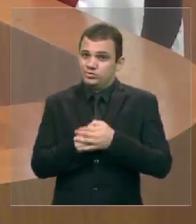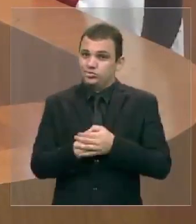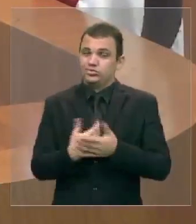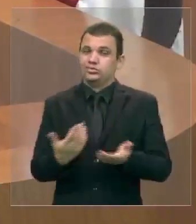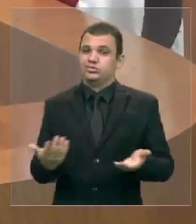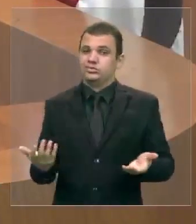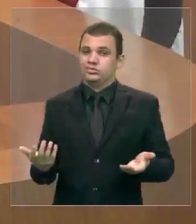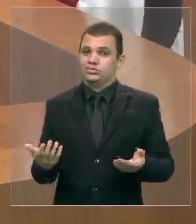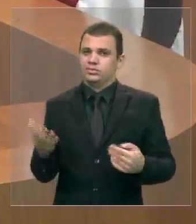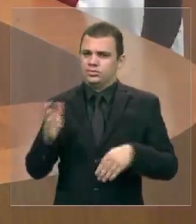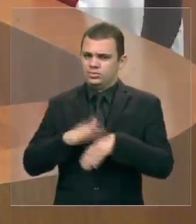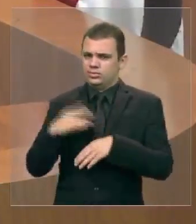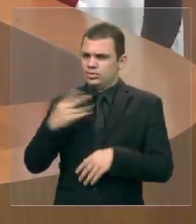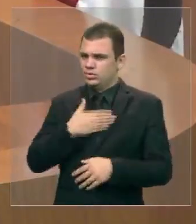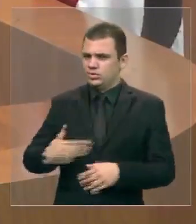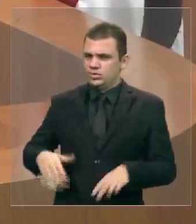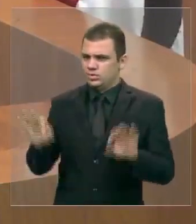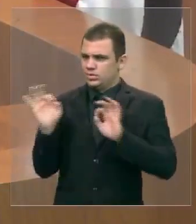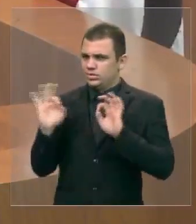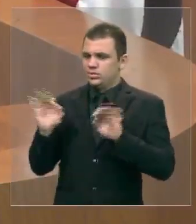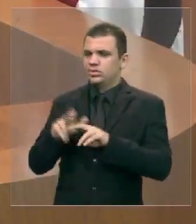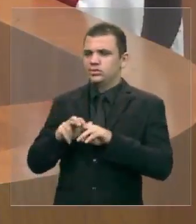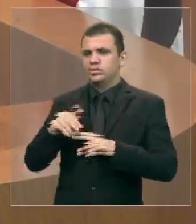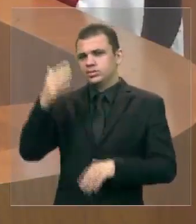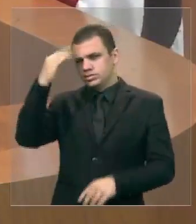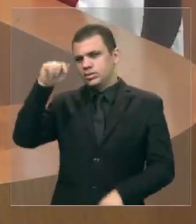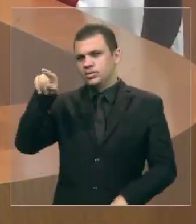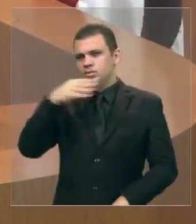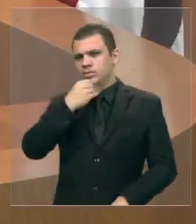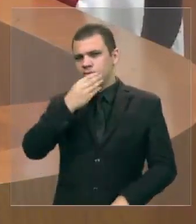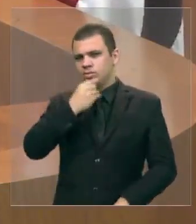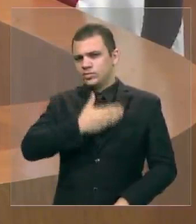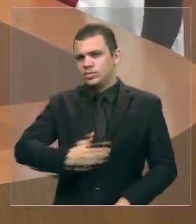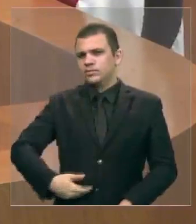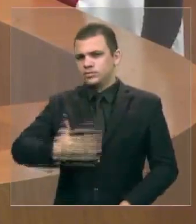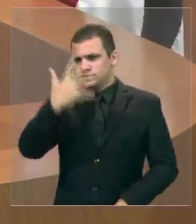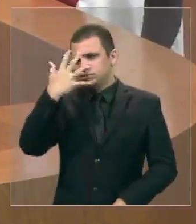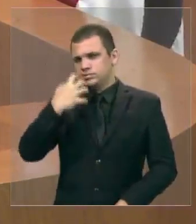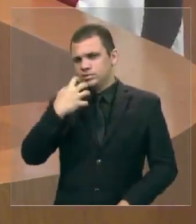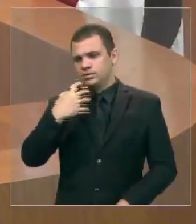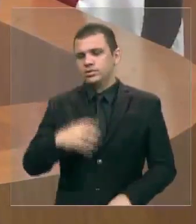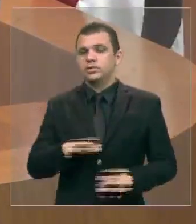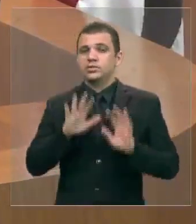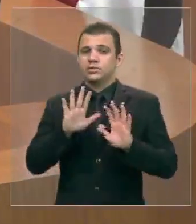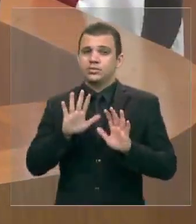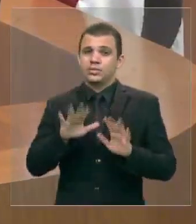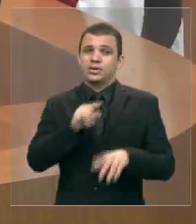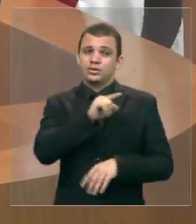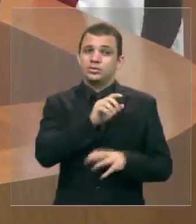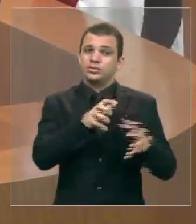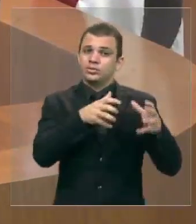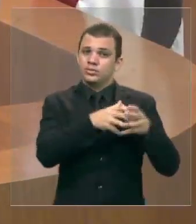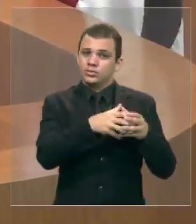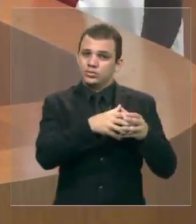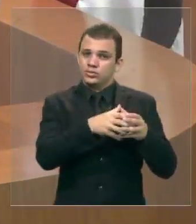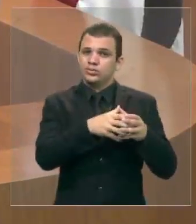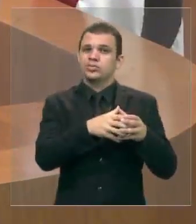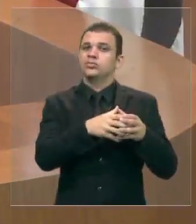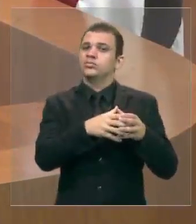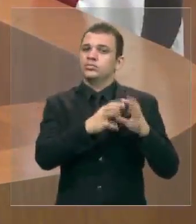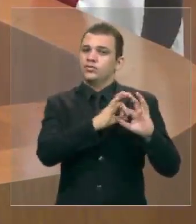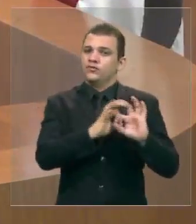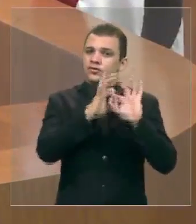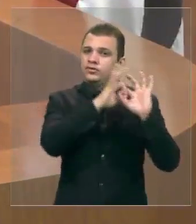não por parte do governo, que eu sei que o governador é sério, pela federação, ou então pela